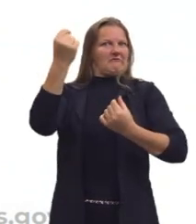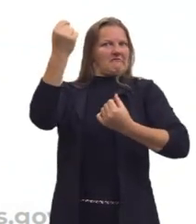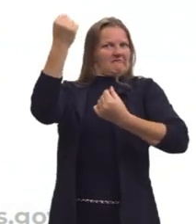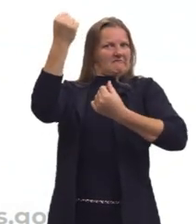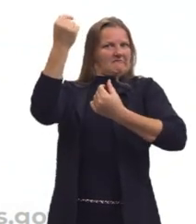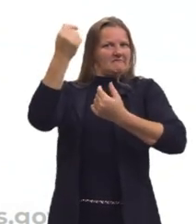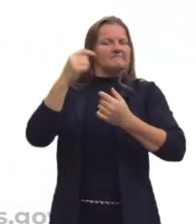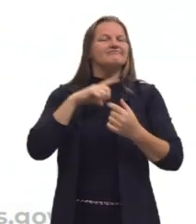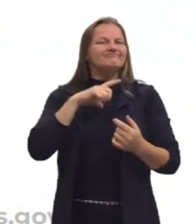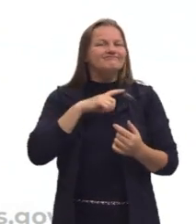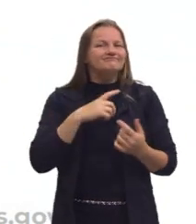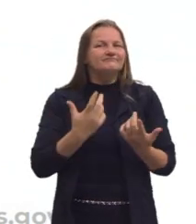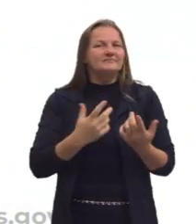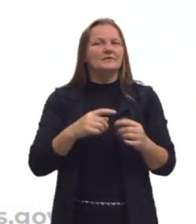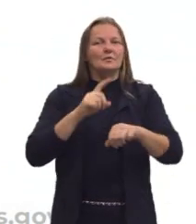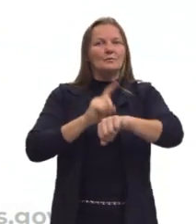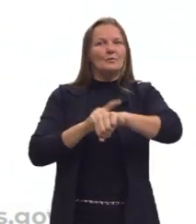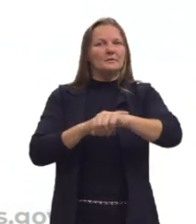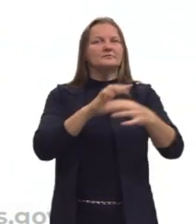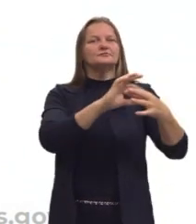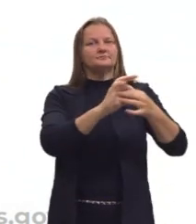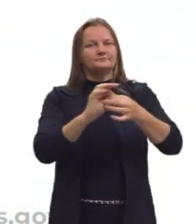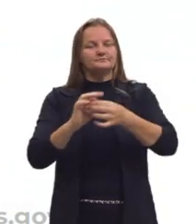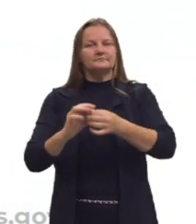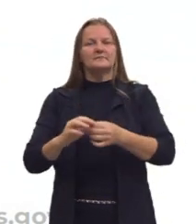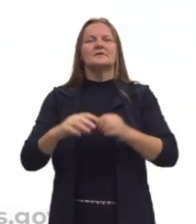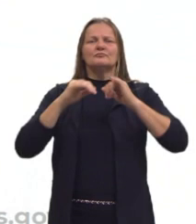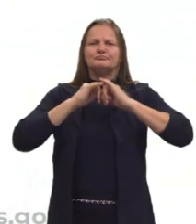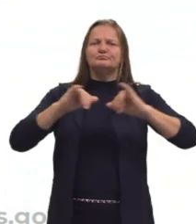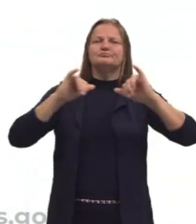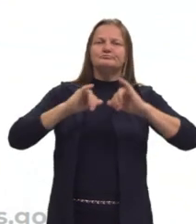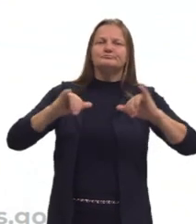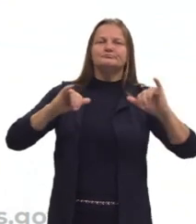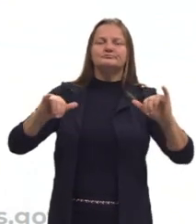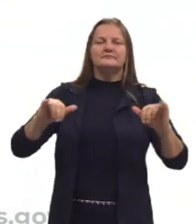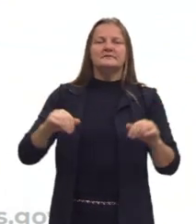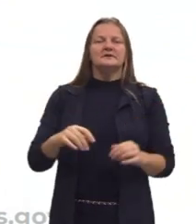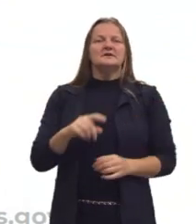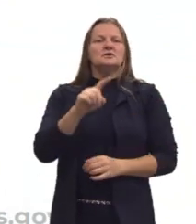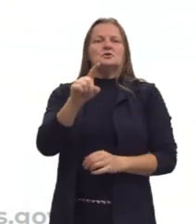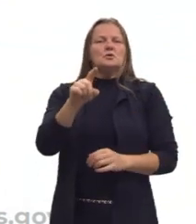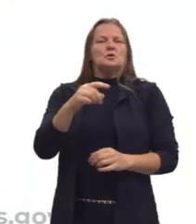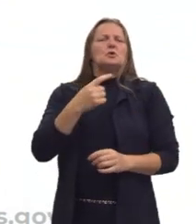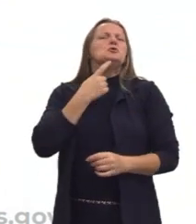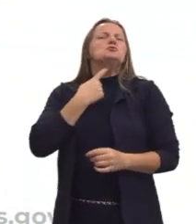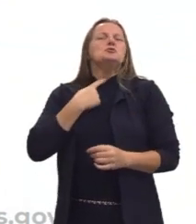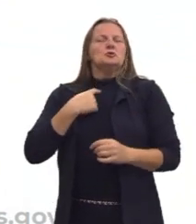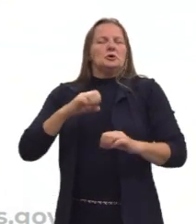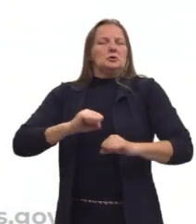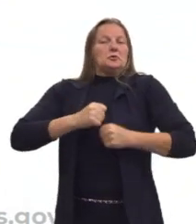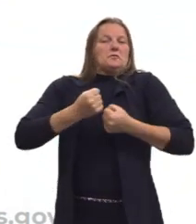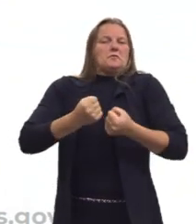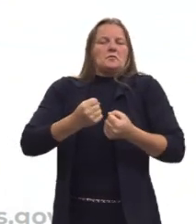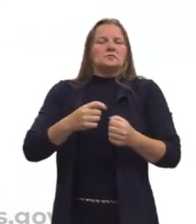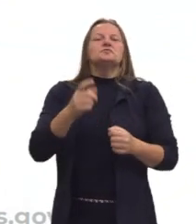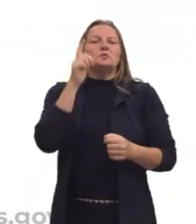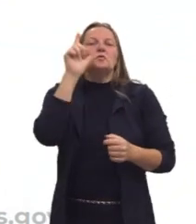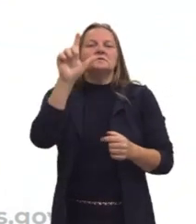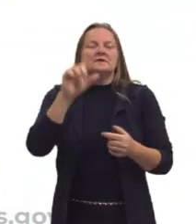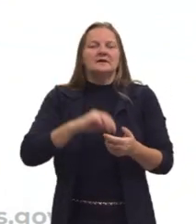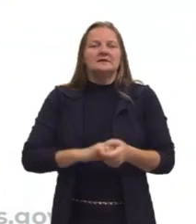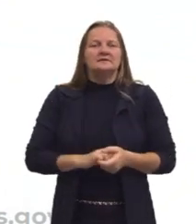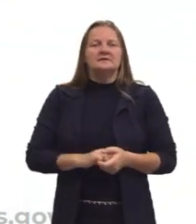Nós vivemos num momento em que é muito difundido, né? Basta você querer que você consegue. É